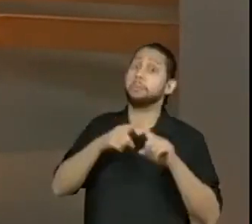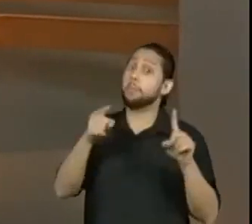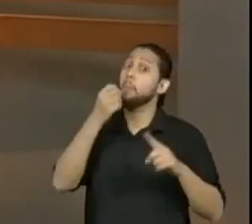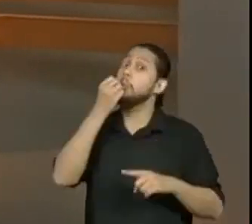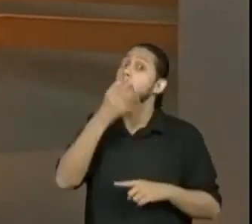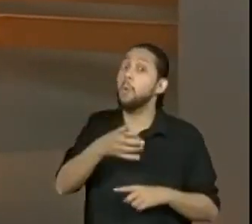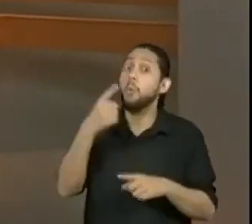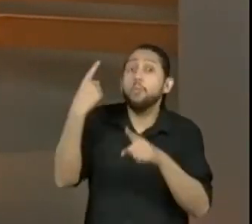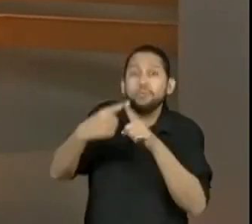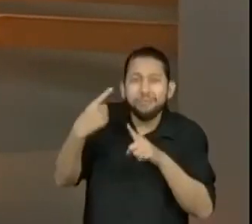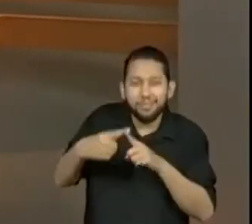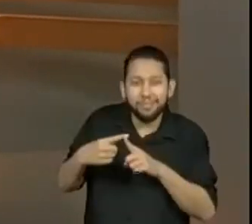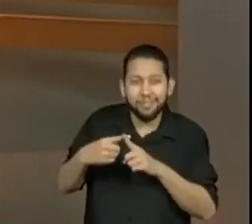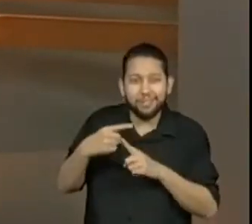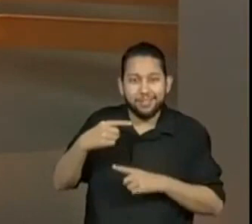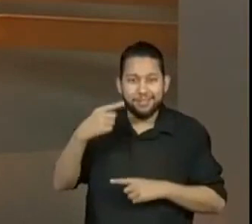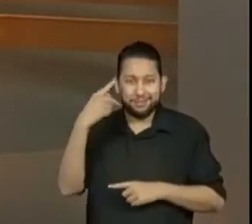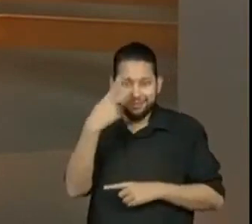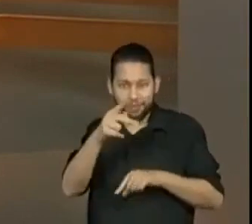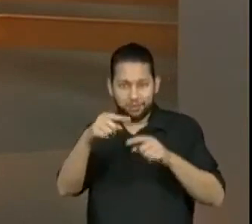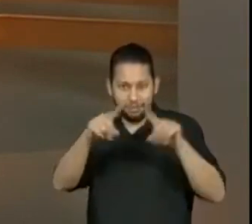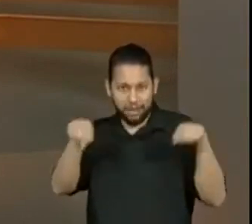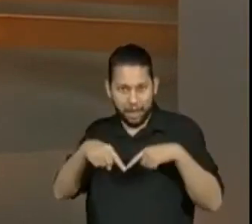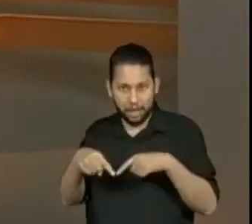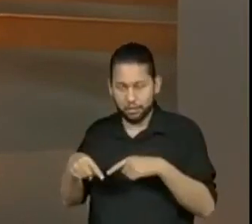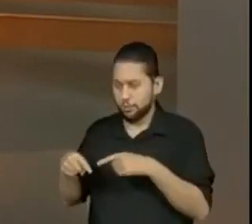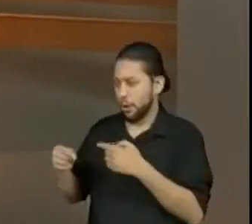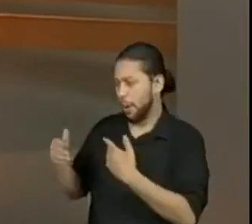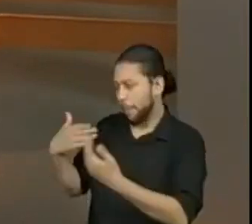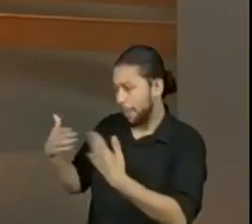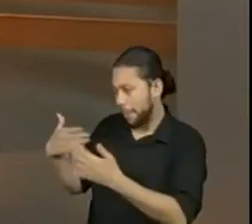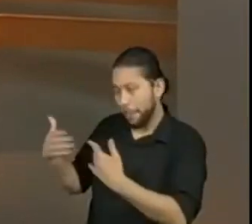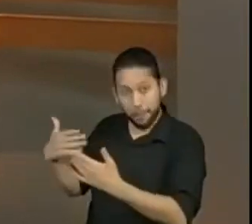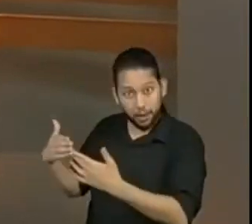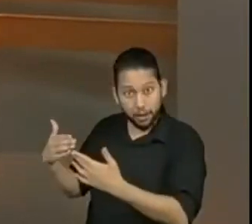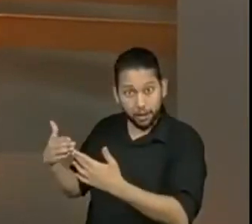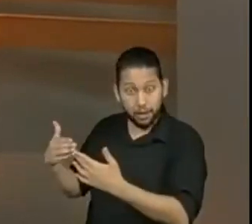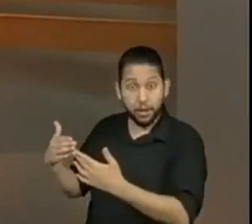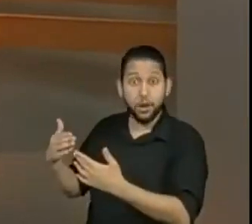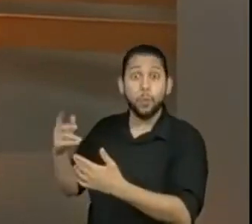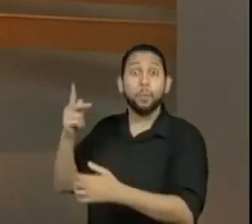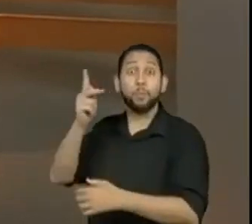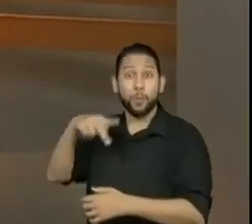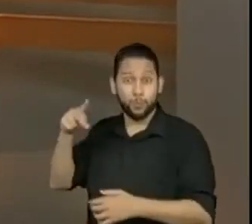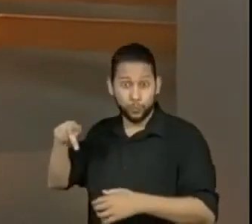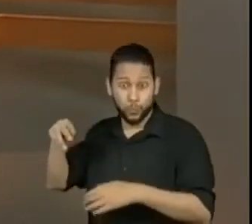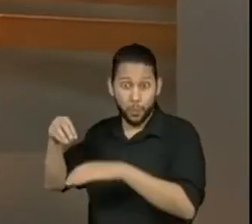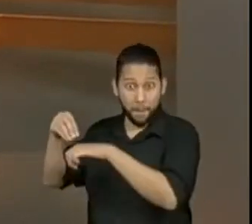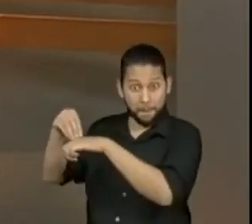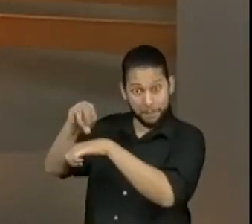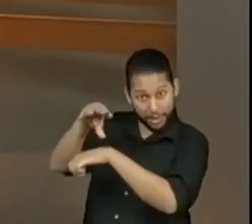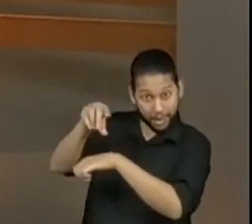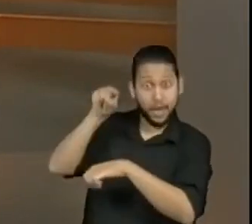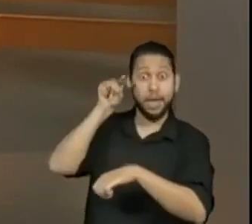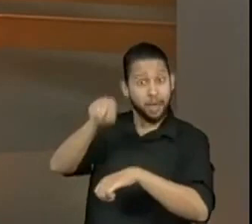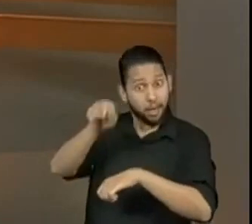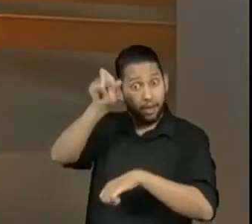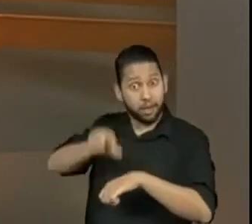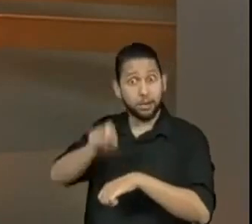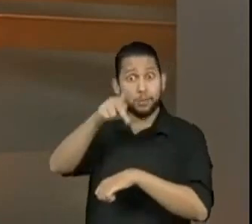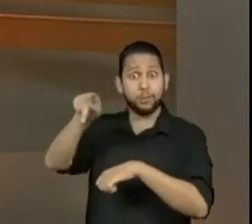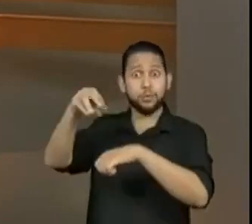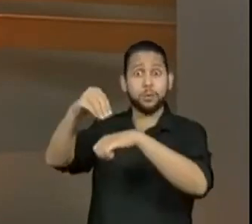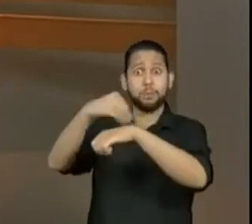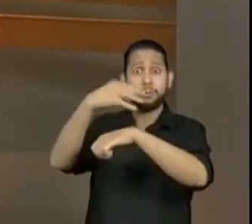porque estreita um pouco esse laço do professor com o seu aluno. Então, aluno do quinto ano, não desanime e continue